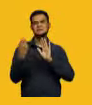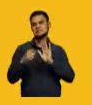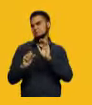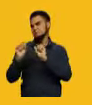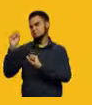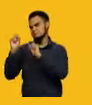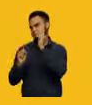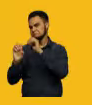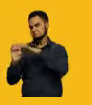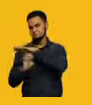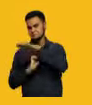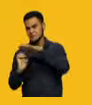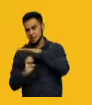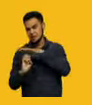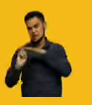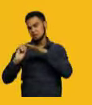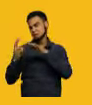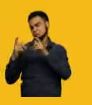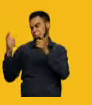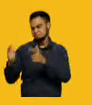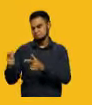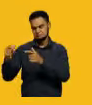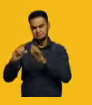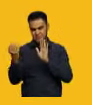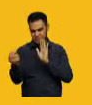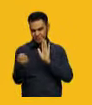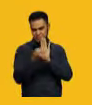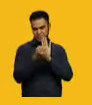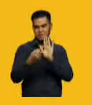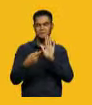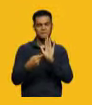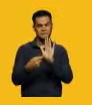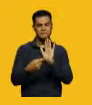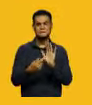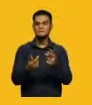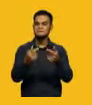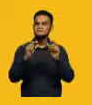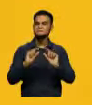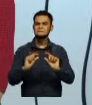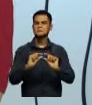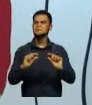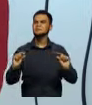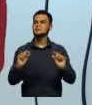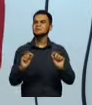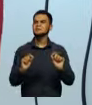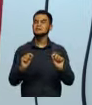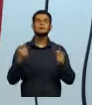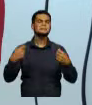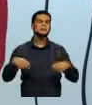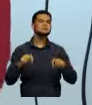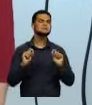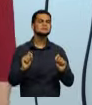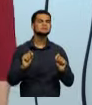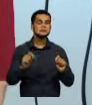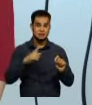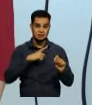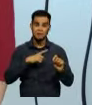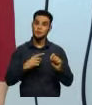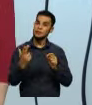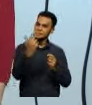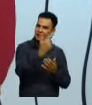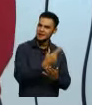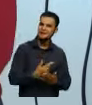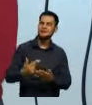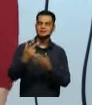ou daquele estabelecimento e é necessário, fundamental, que haja uma imagem